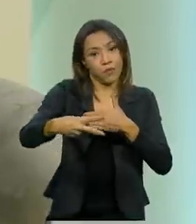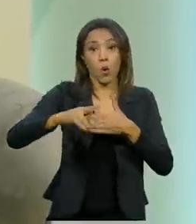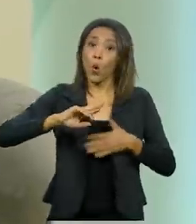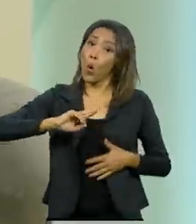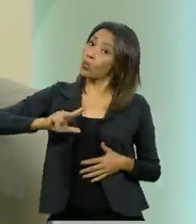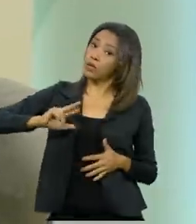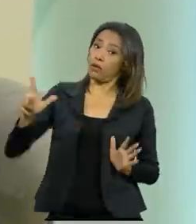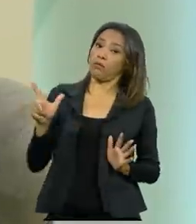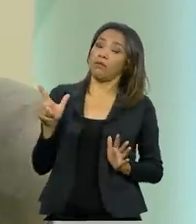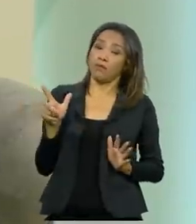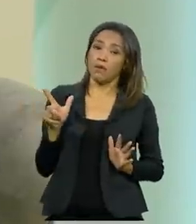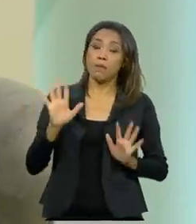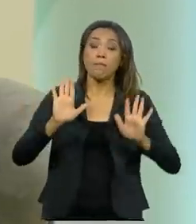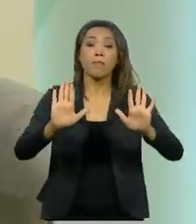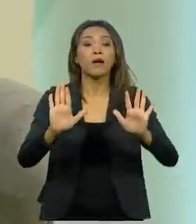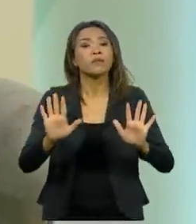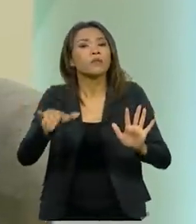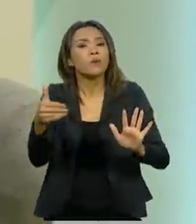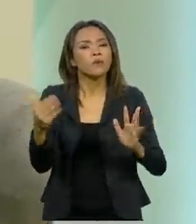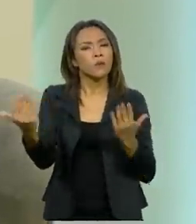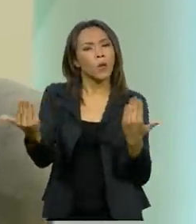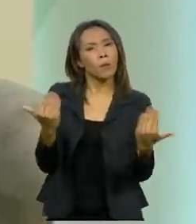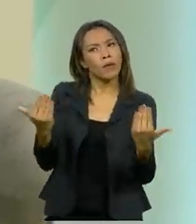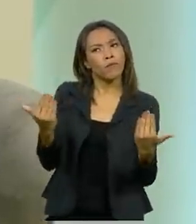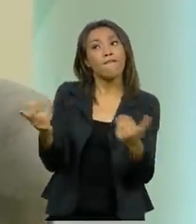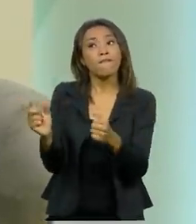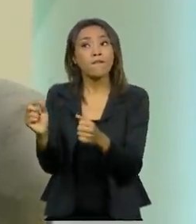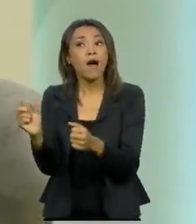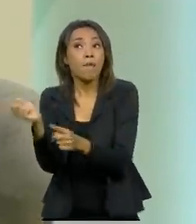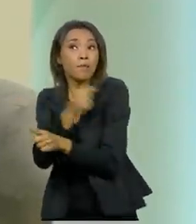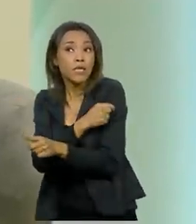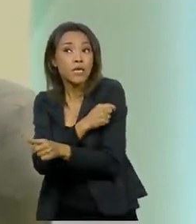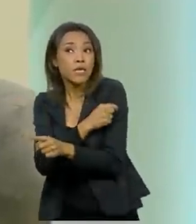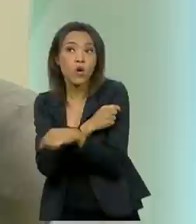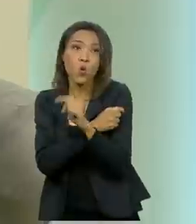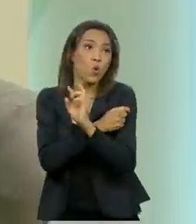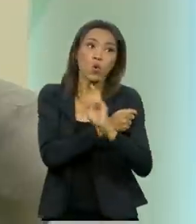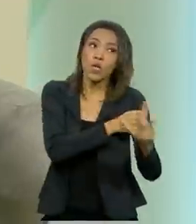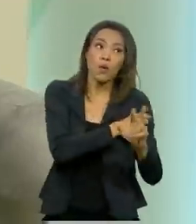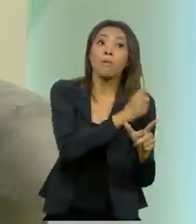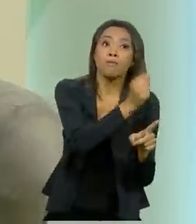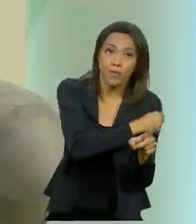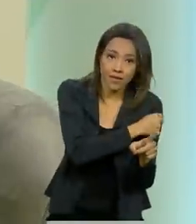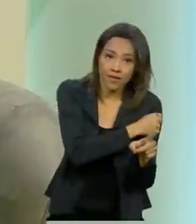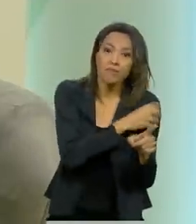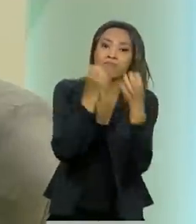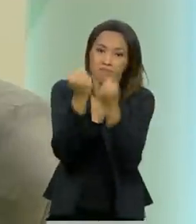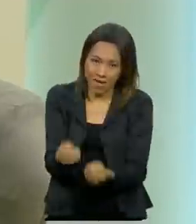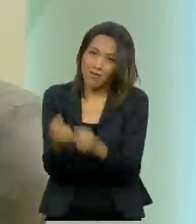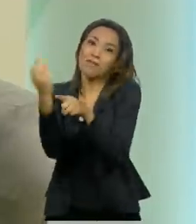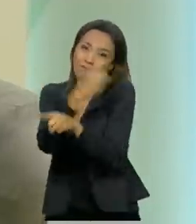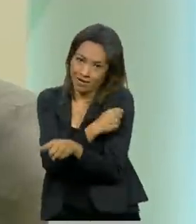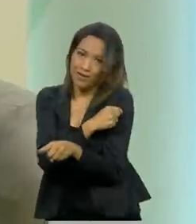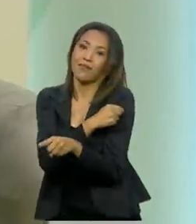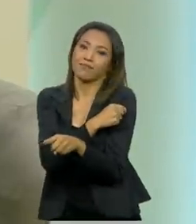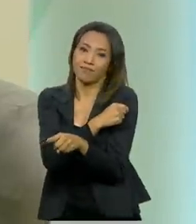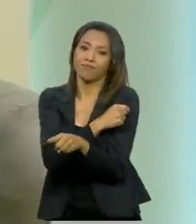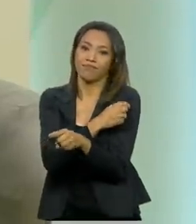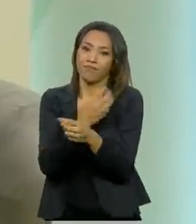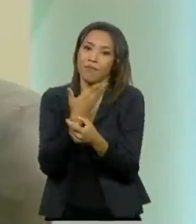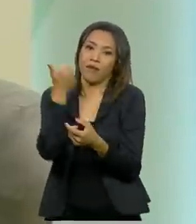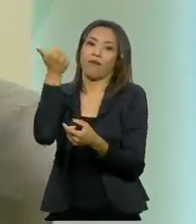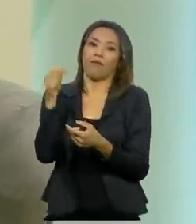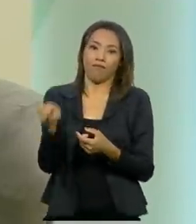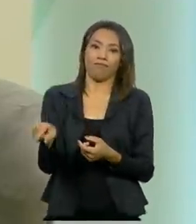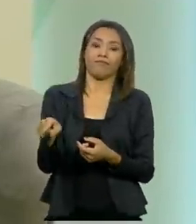Mas quando comparamos fazer ou não fazer, a balança pesa para fazer. Como hoje nós temos várias